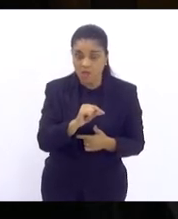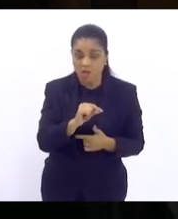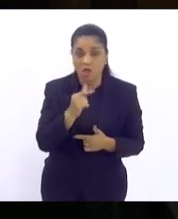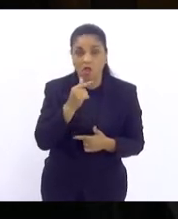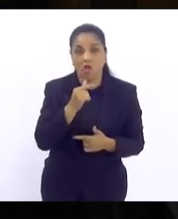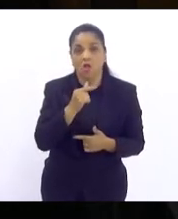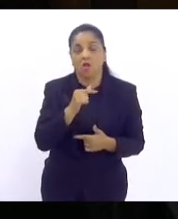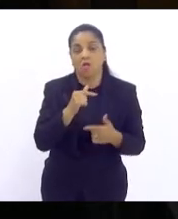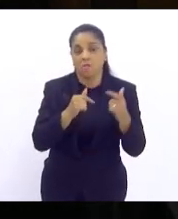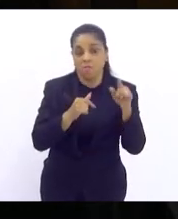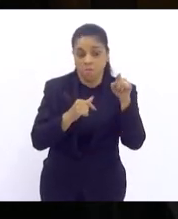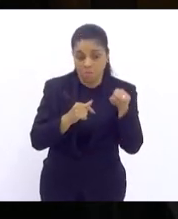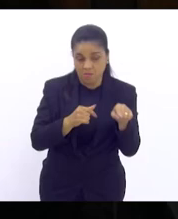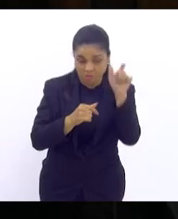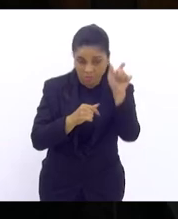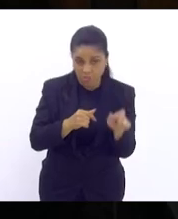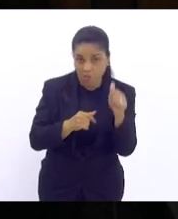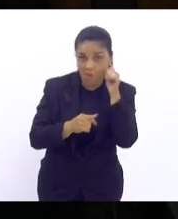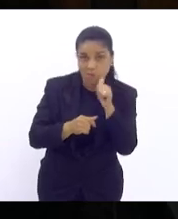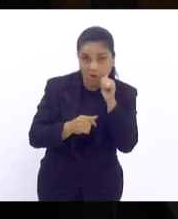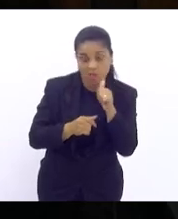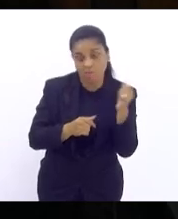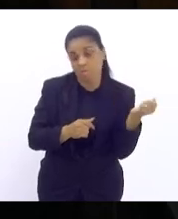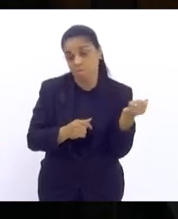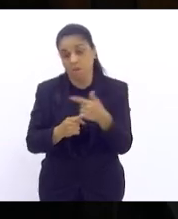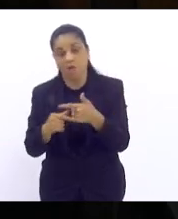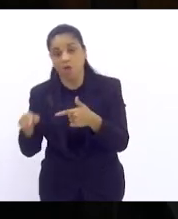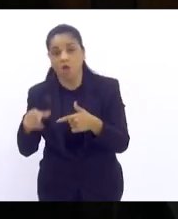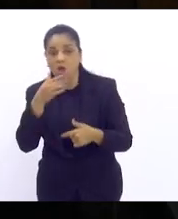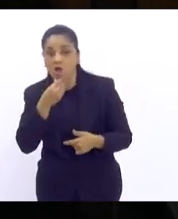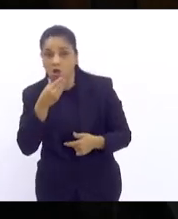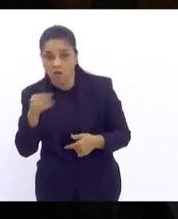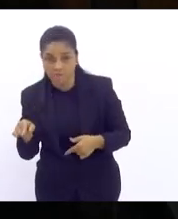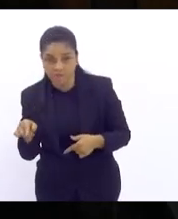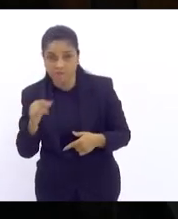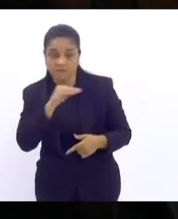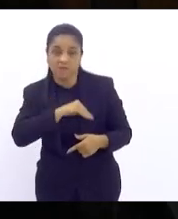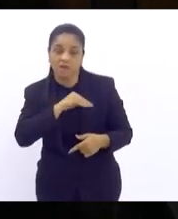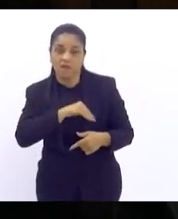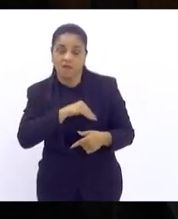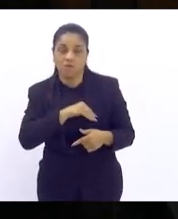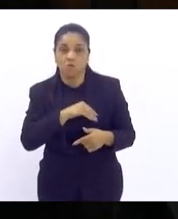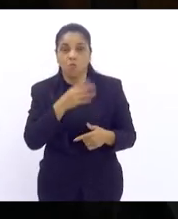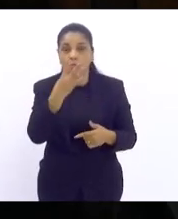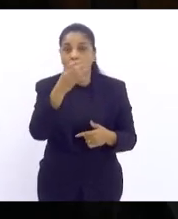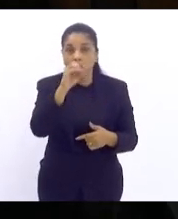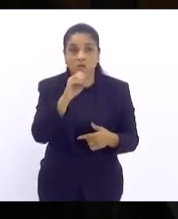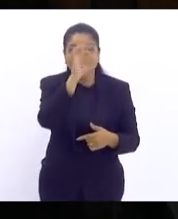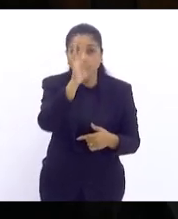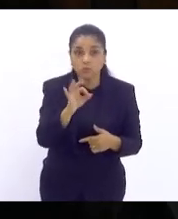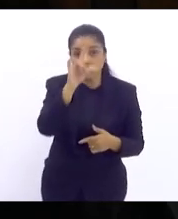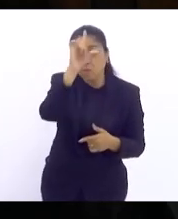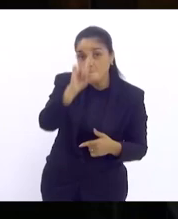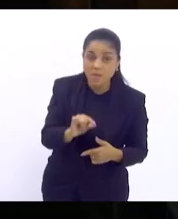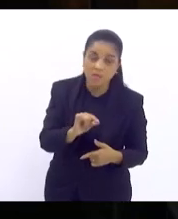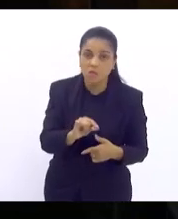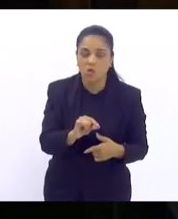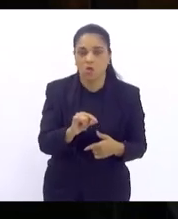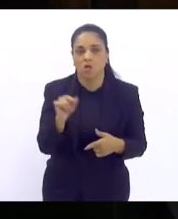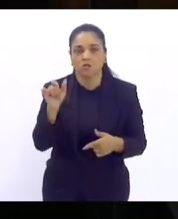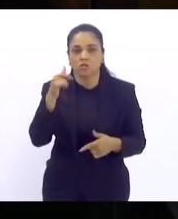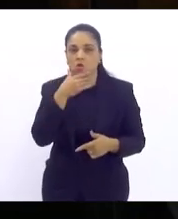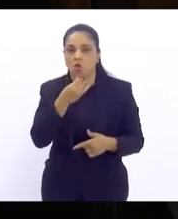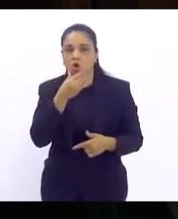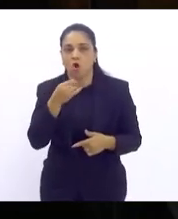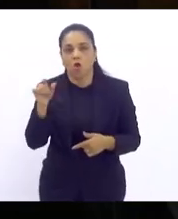pretas chegam a receber a 40, 45% a menos do que os salários dos homens brancos isso é para a